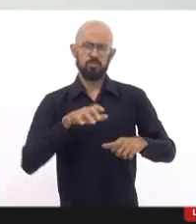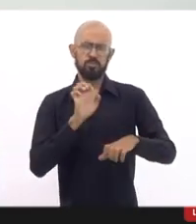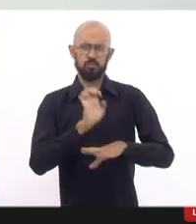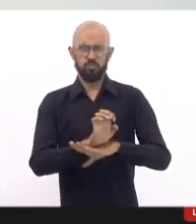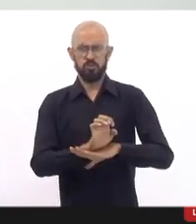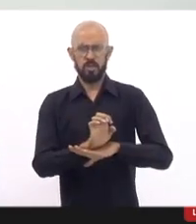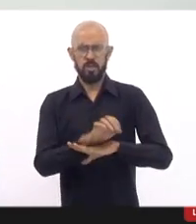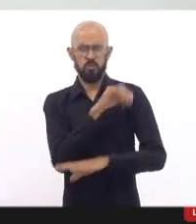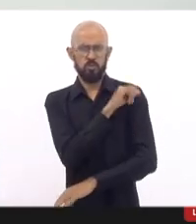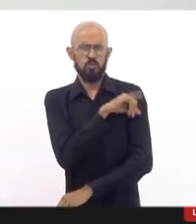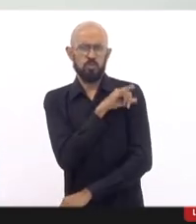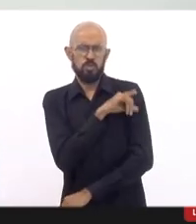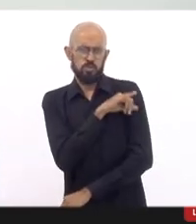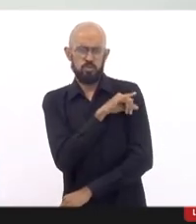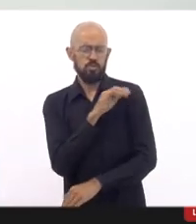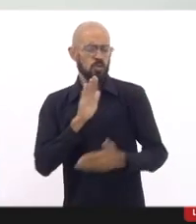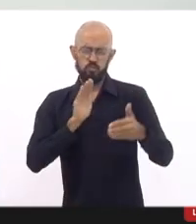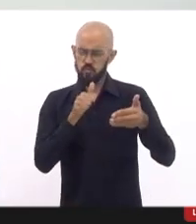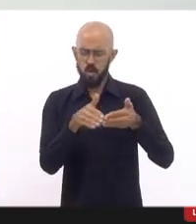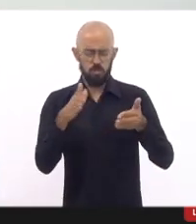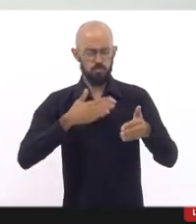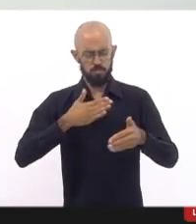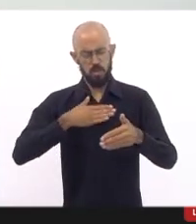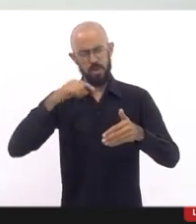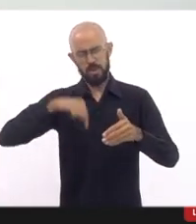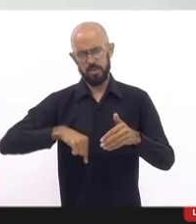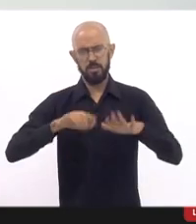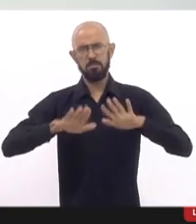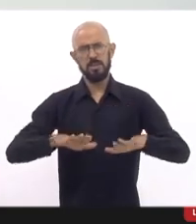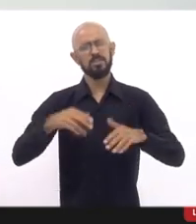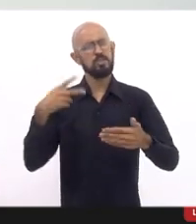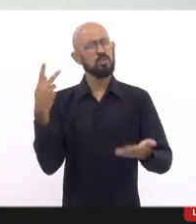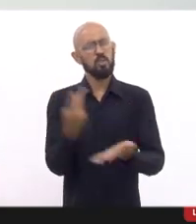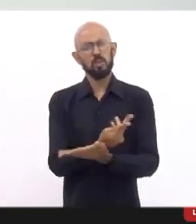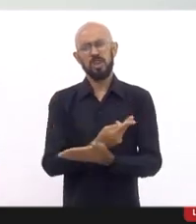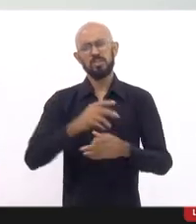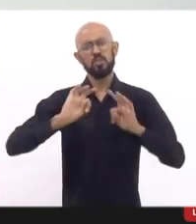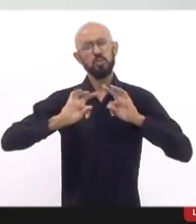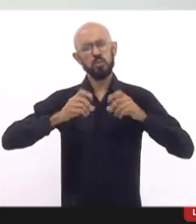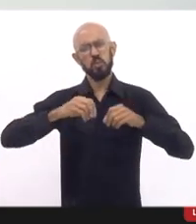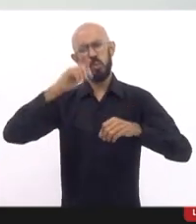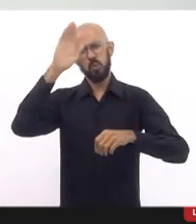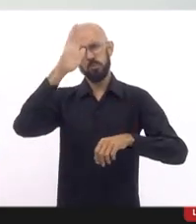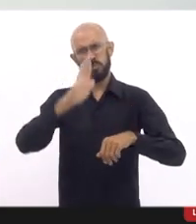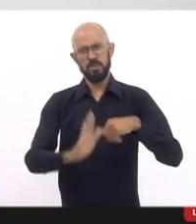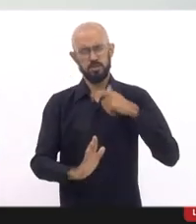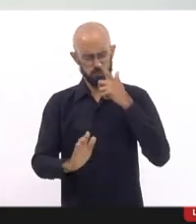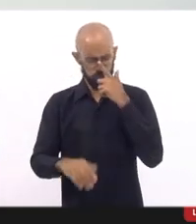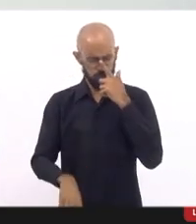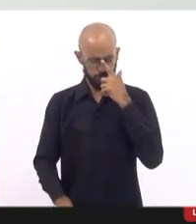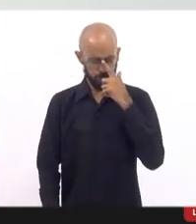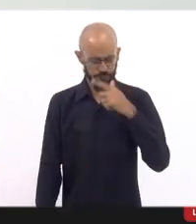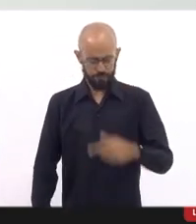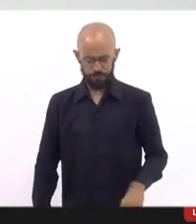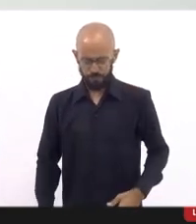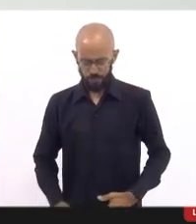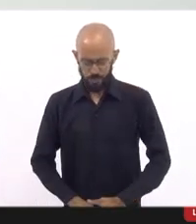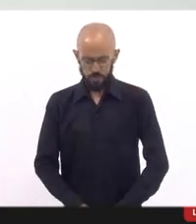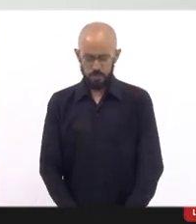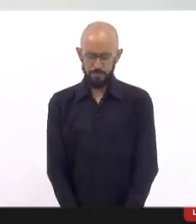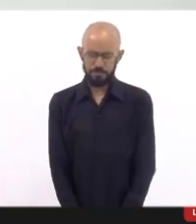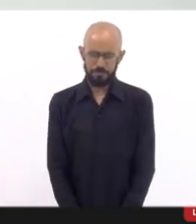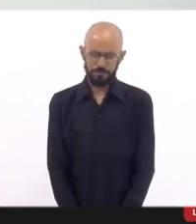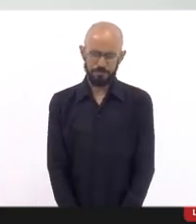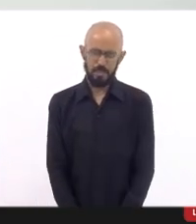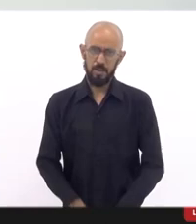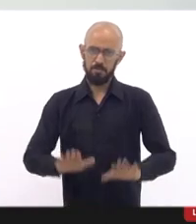então, o meu foco acaba sendo o estado do Rio de Janeiro, mas é algo que se repete em todas as capitais do Brasil. E